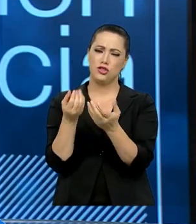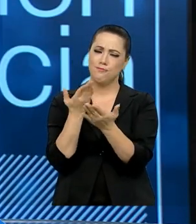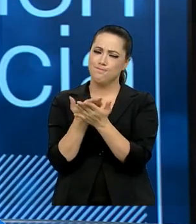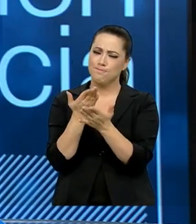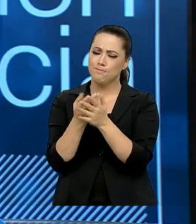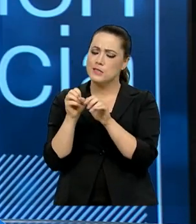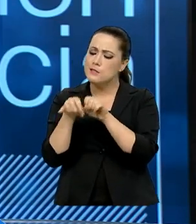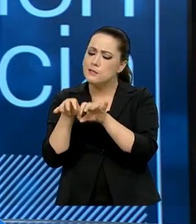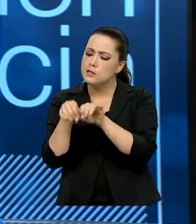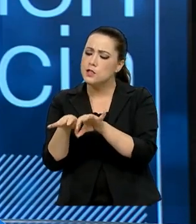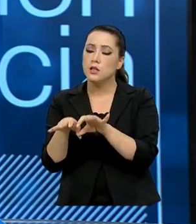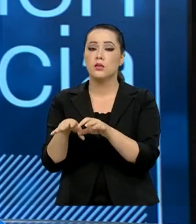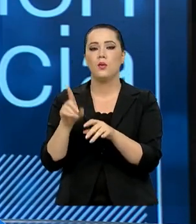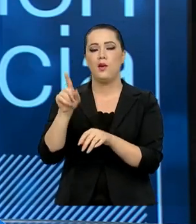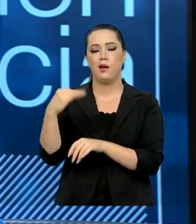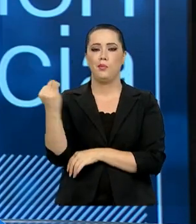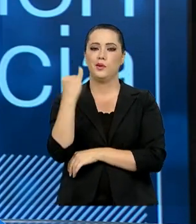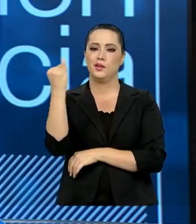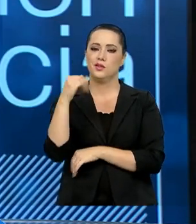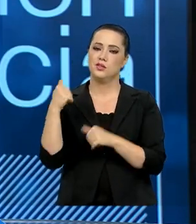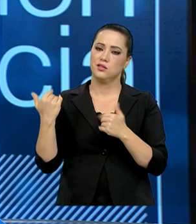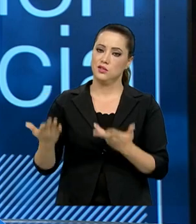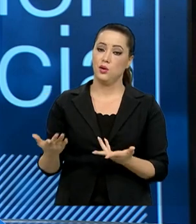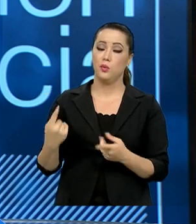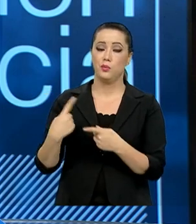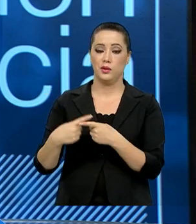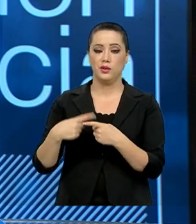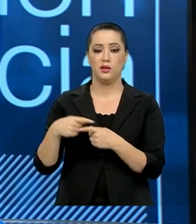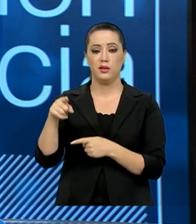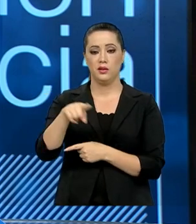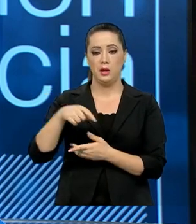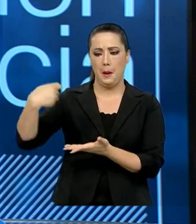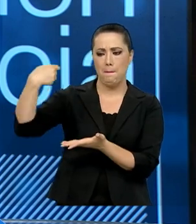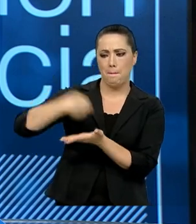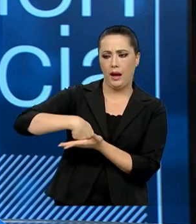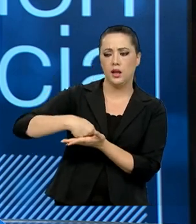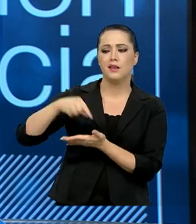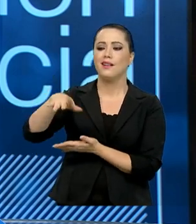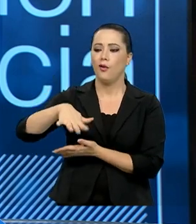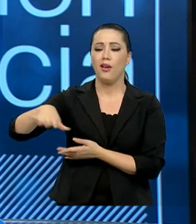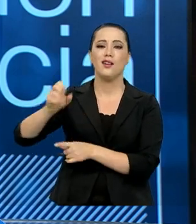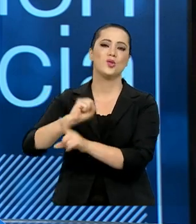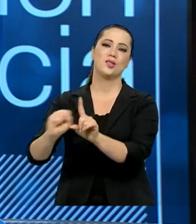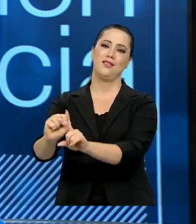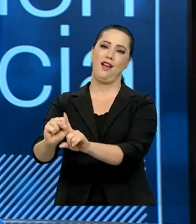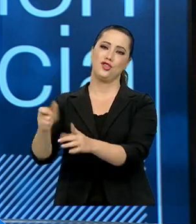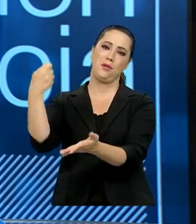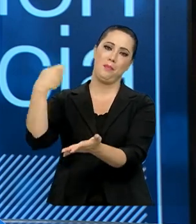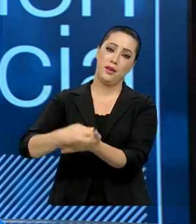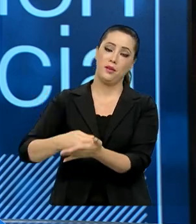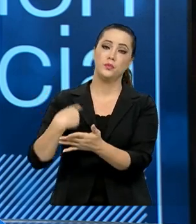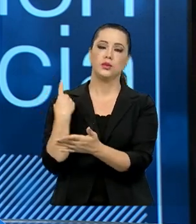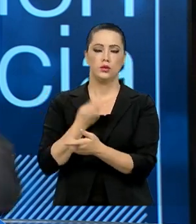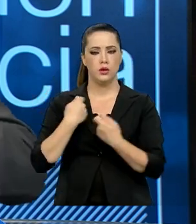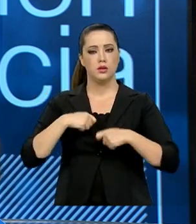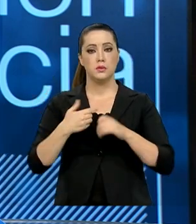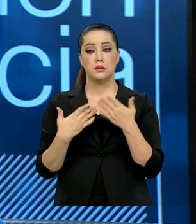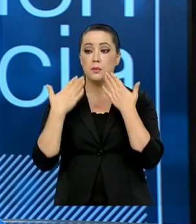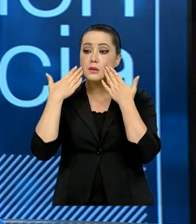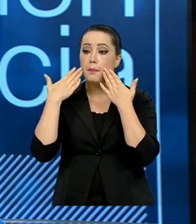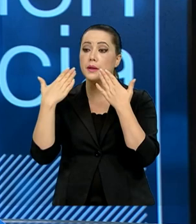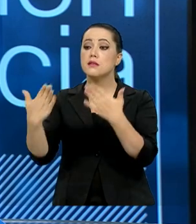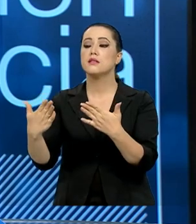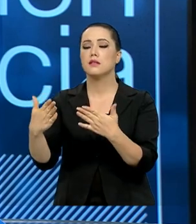conhecimento da sociedade é fundamental. Afinal de contas, quem paga isso é a sociedade. E nós temos que prestar